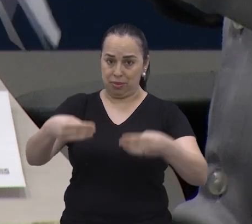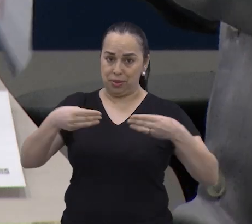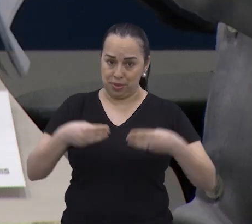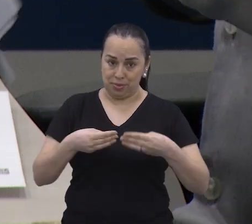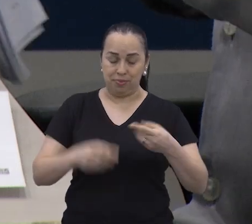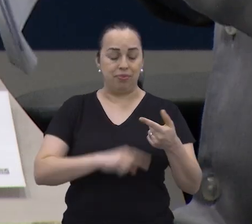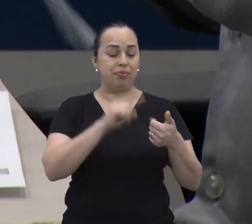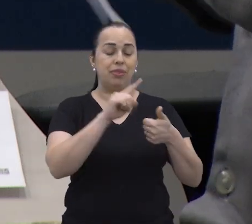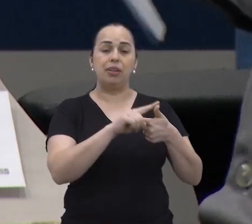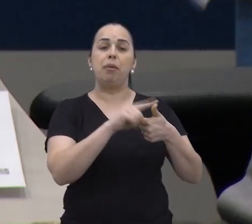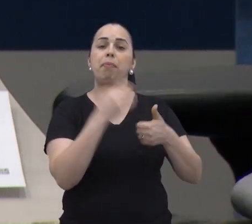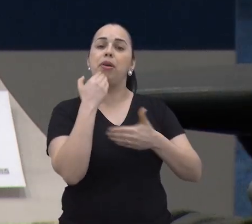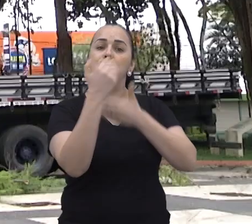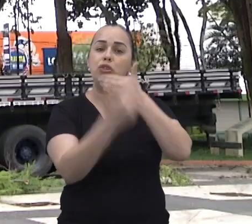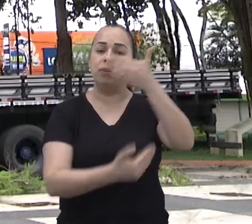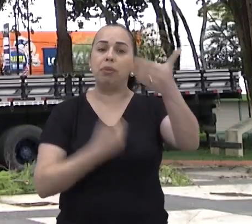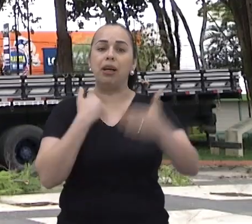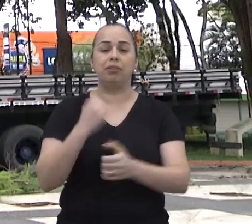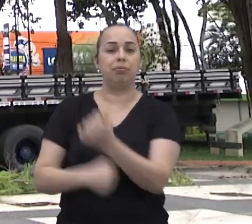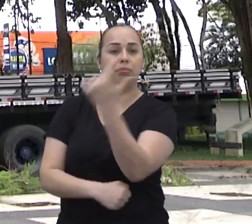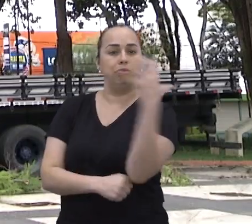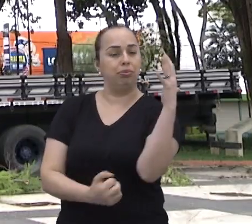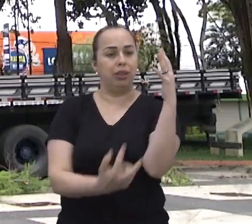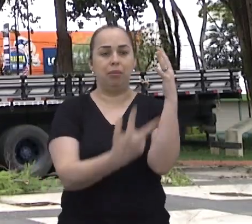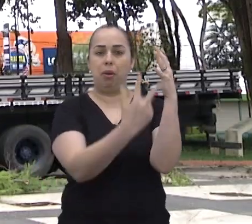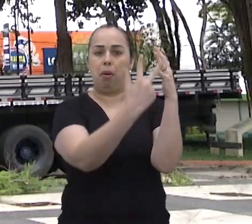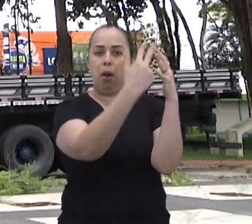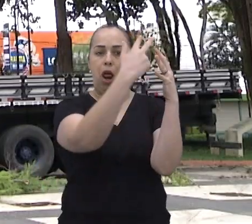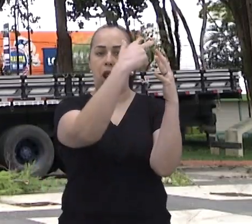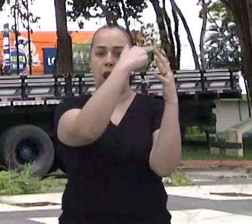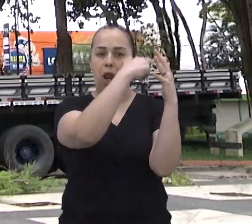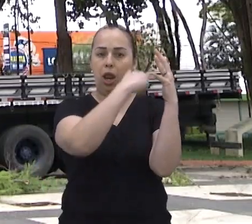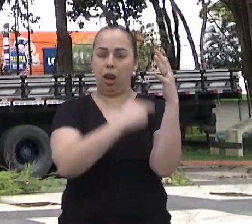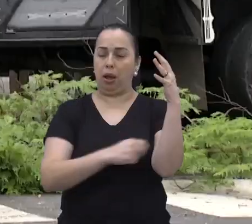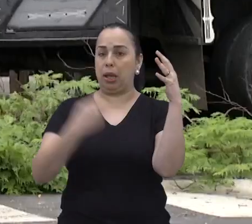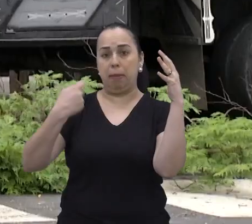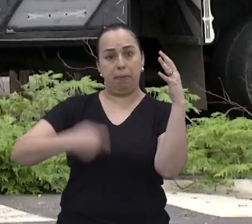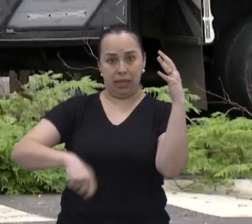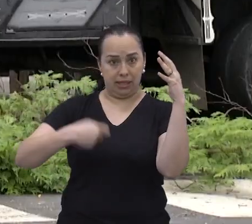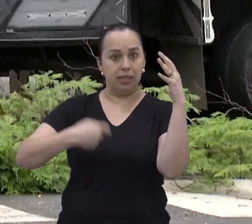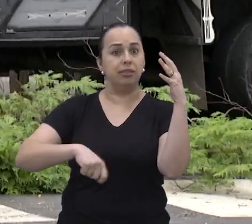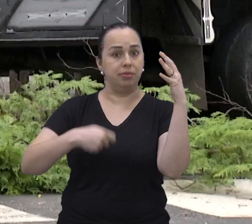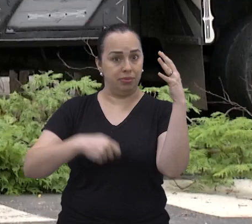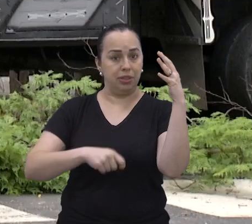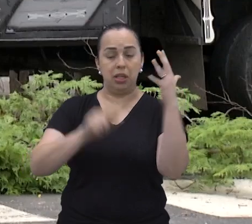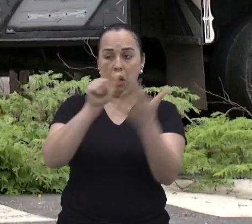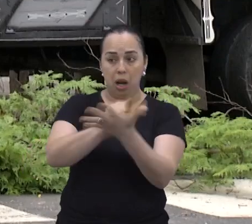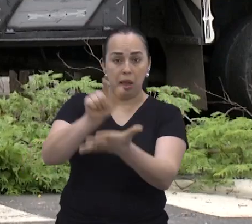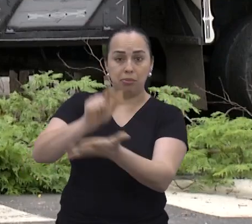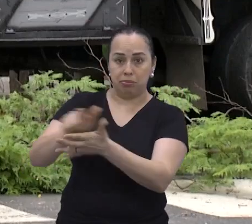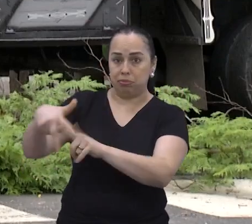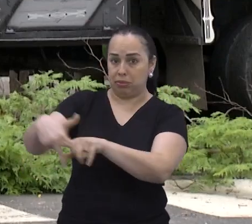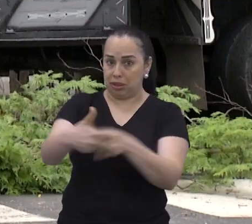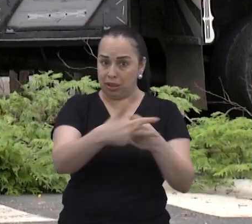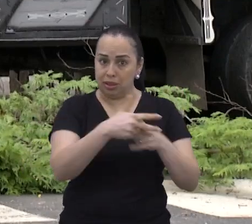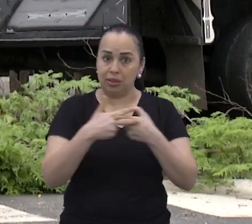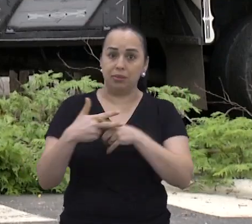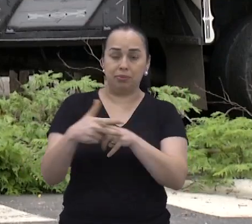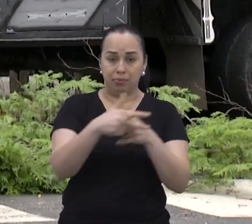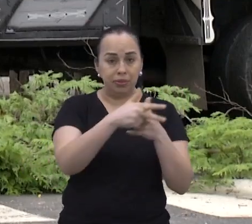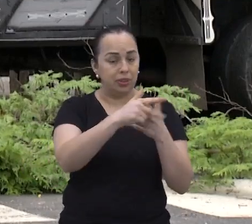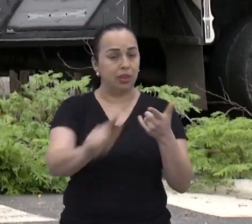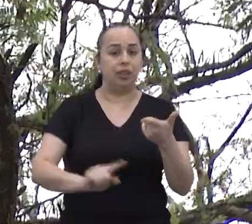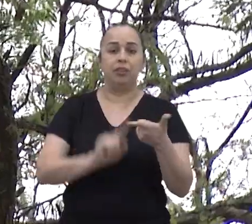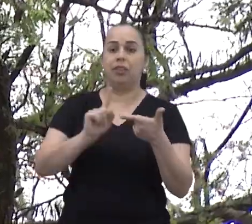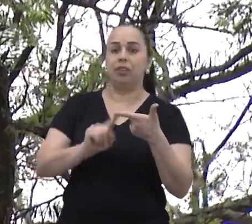indicações e moções. Desses pedidos, estavam solicitações à Prefeitura para a realização de serviços de manutenção pública na